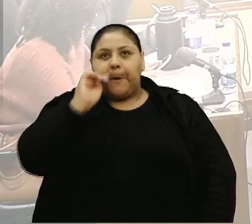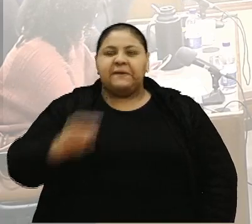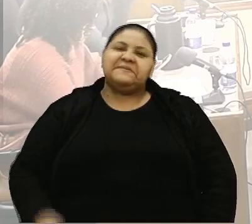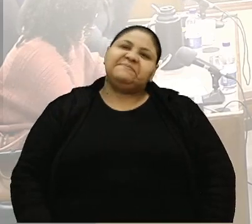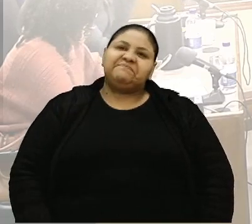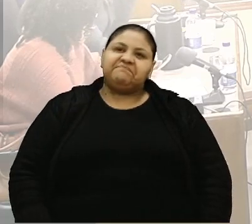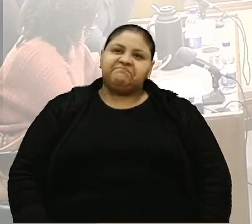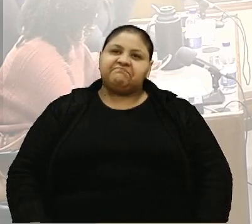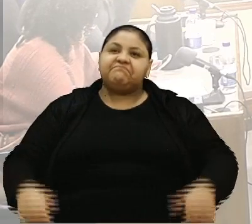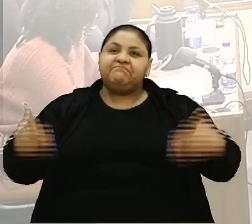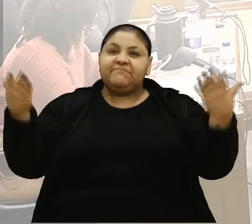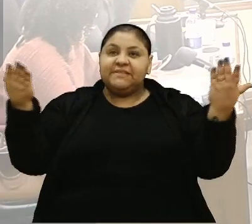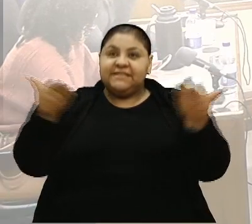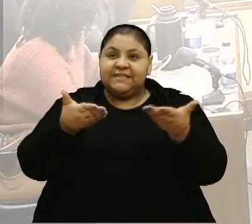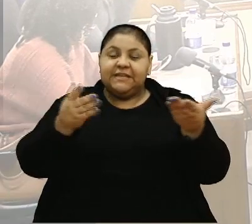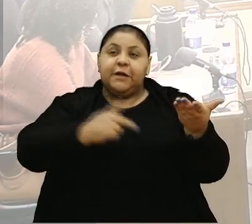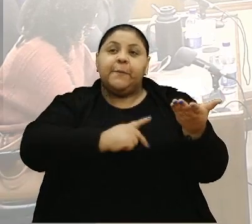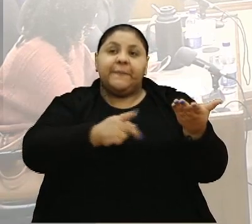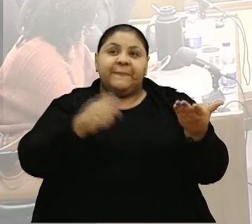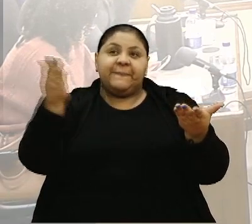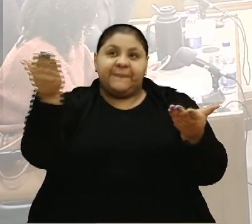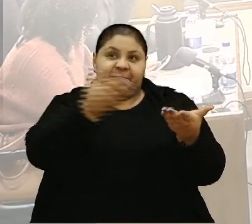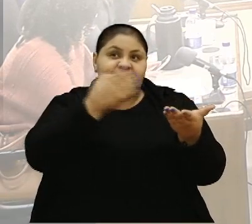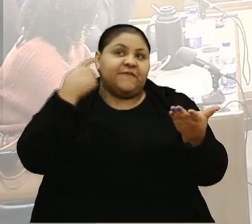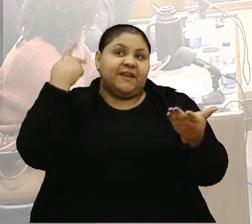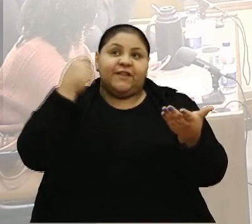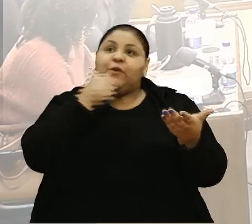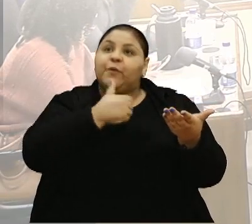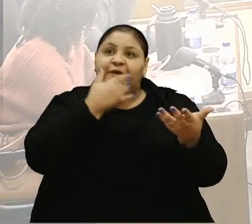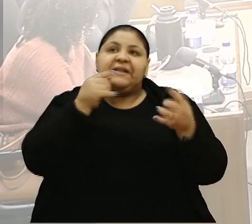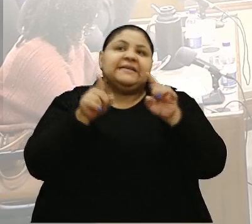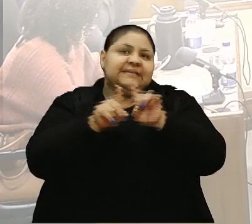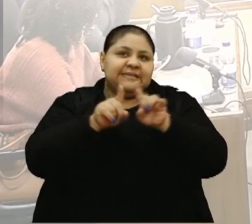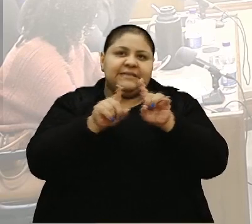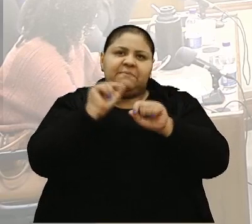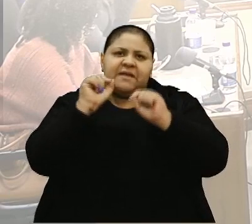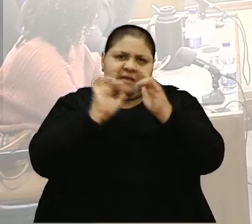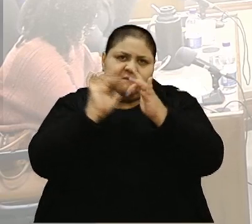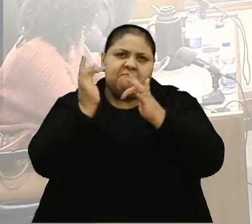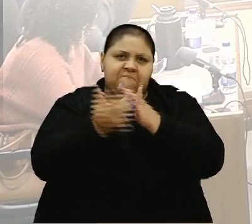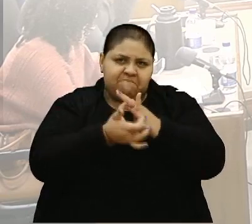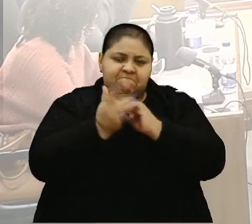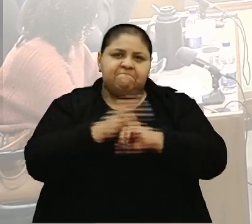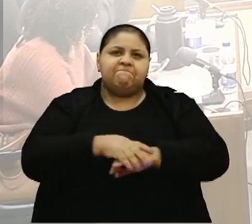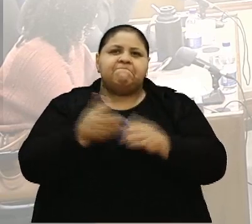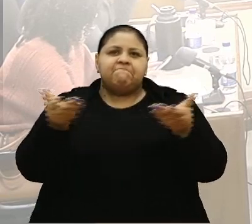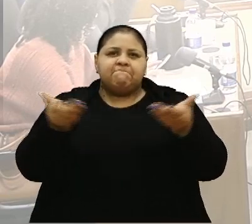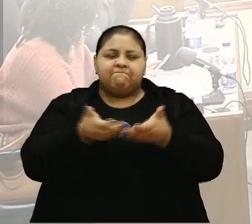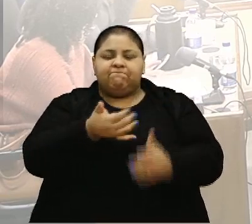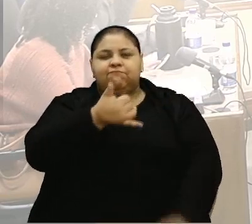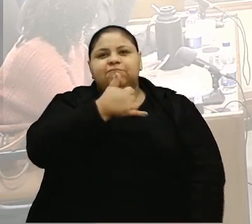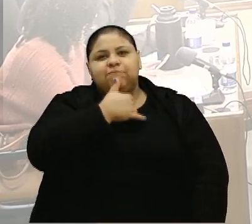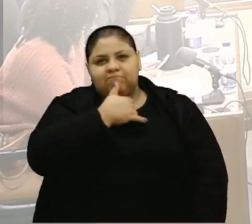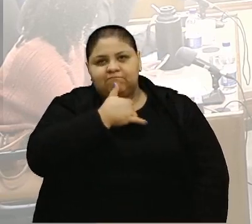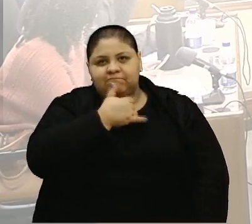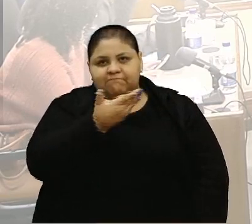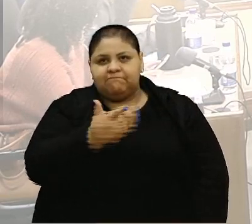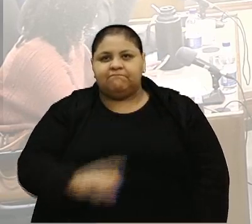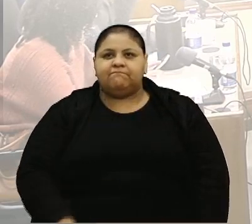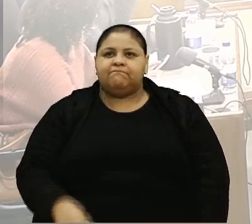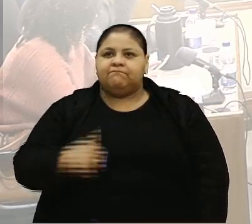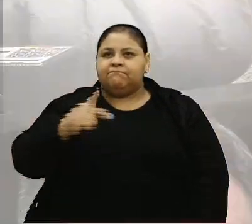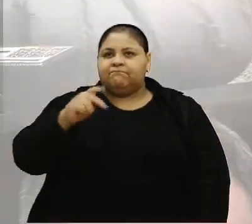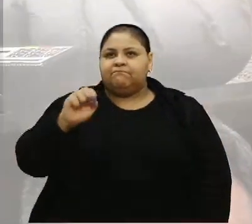vereadores, aqueles que nos acompanham pela TV Câmara e pelas nossas redes sociais, eu quero fazer um voto de pesar ao senhor